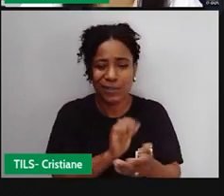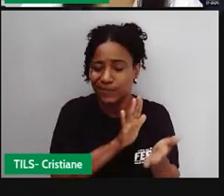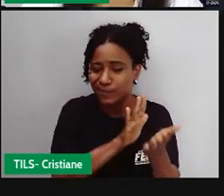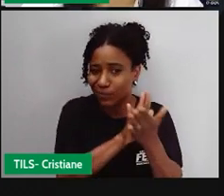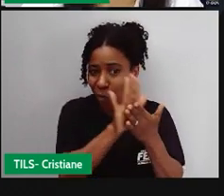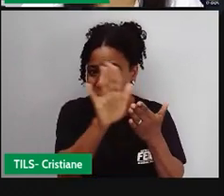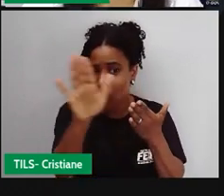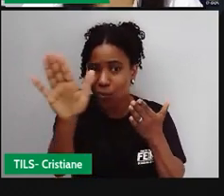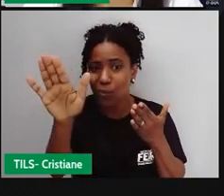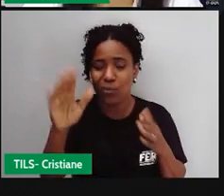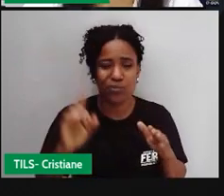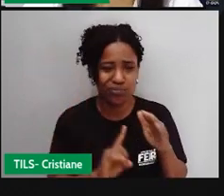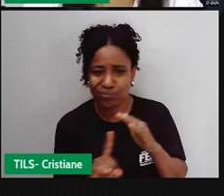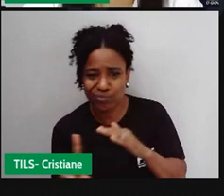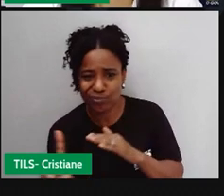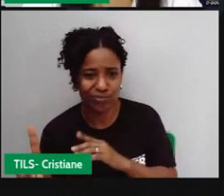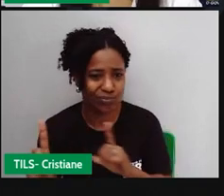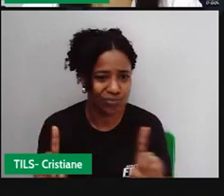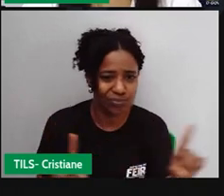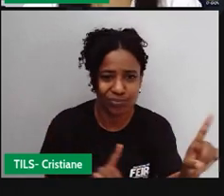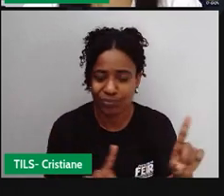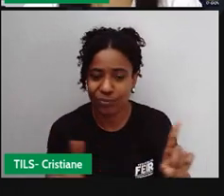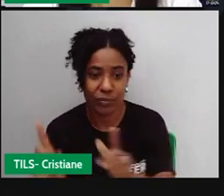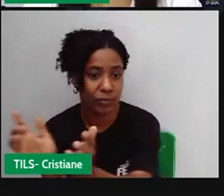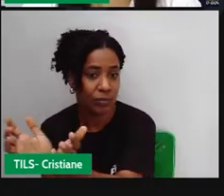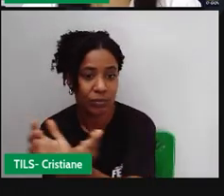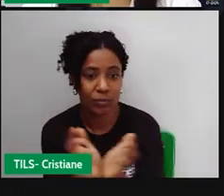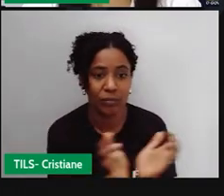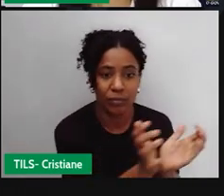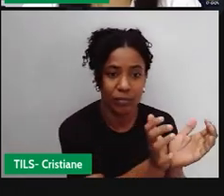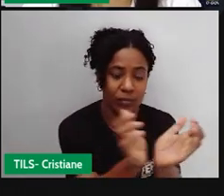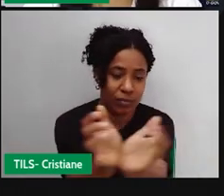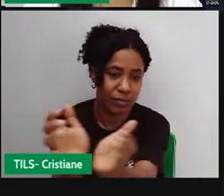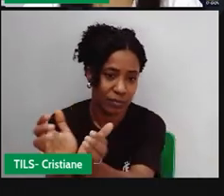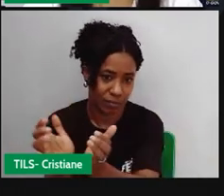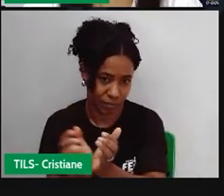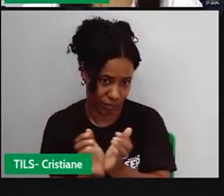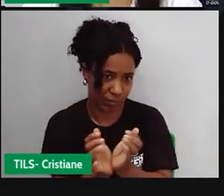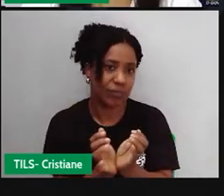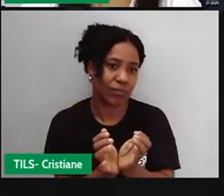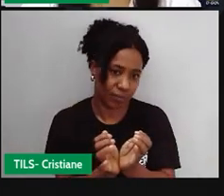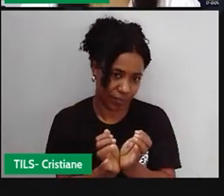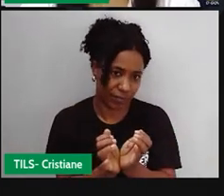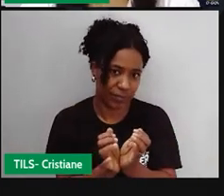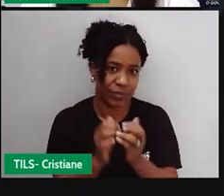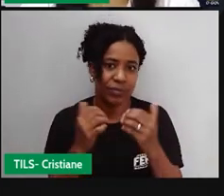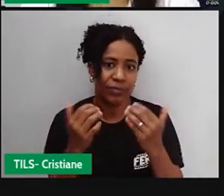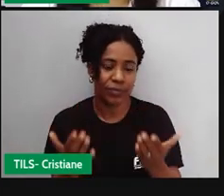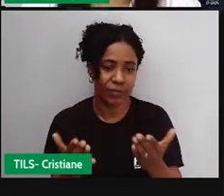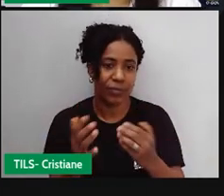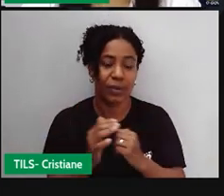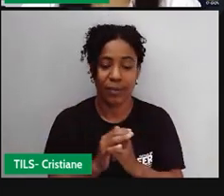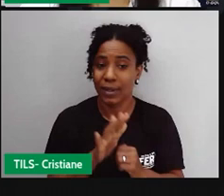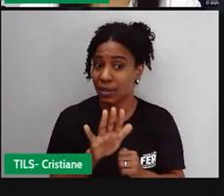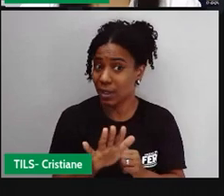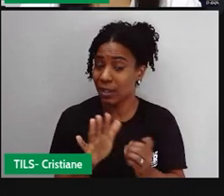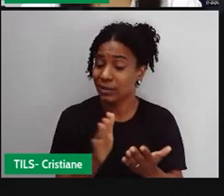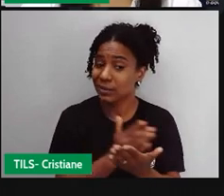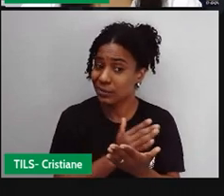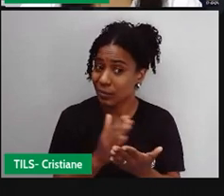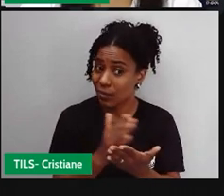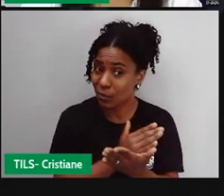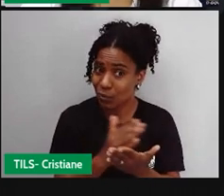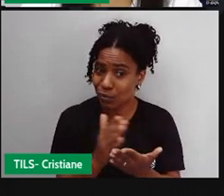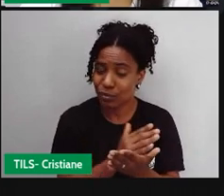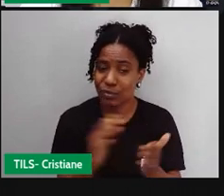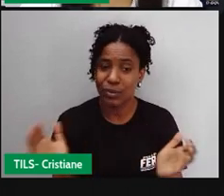nessas comunidades, mas elas não atendiam determinados povos, né? Ou determinados grupos. Eles